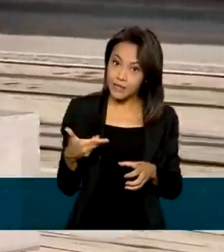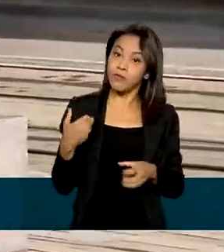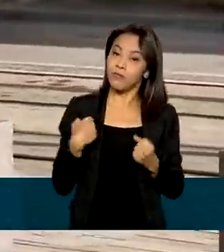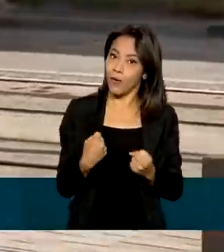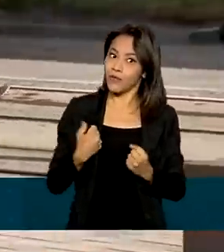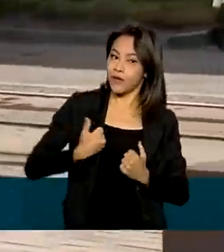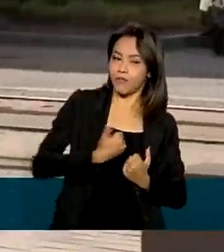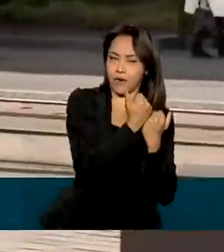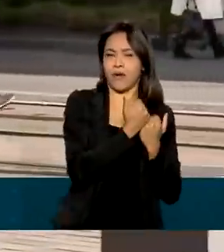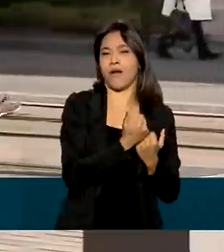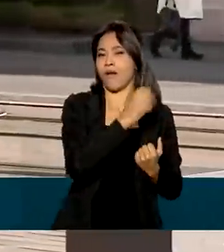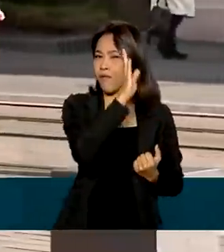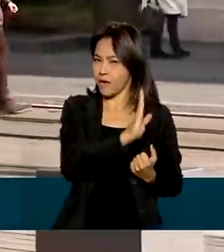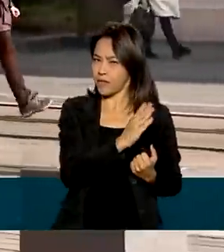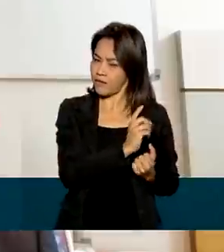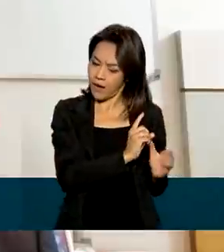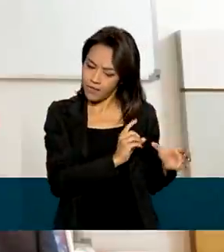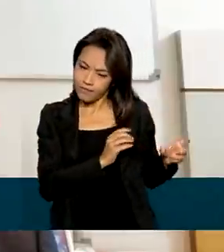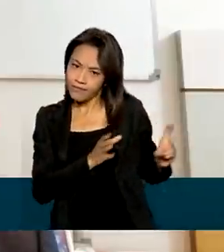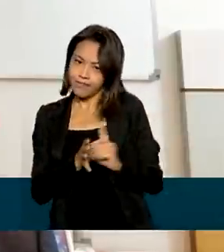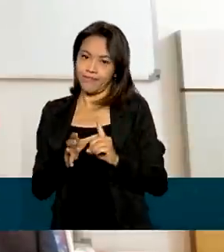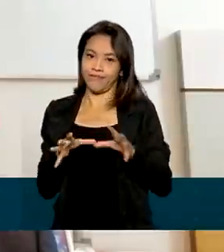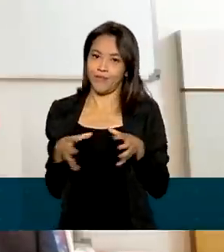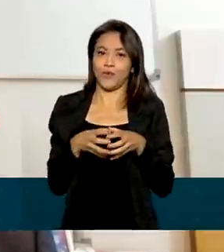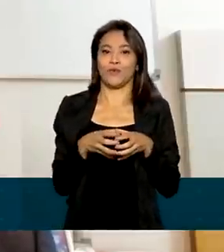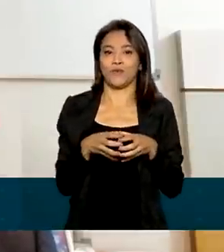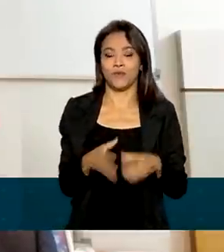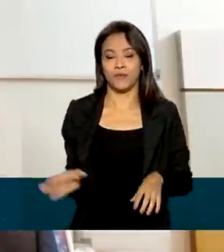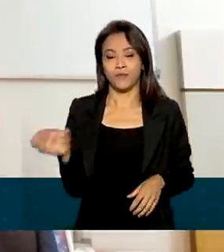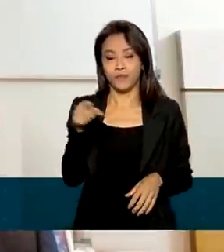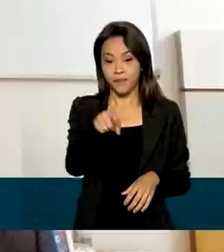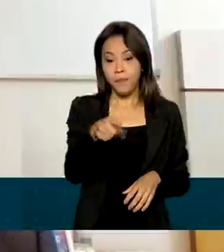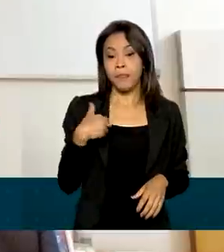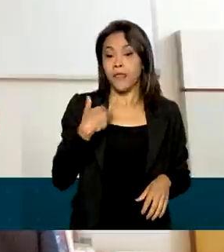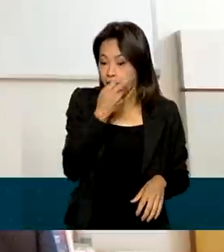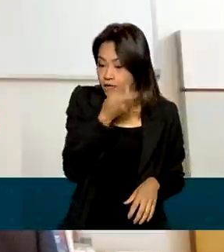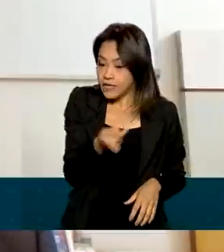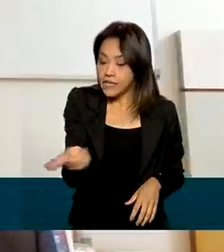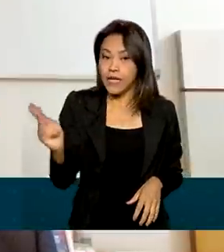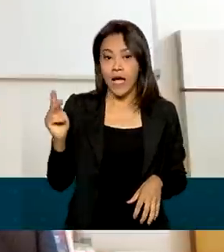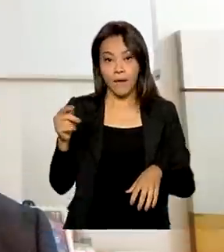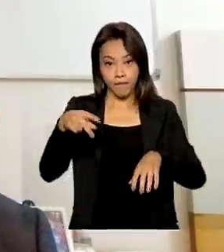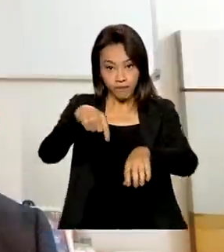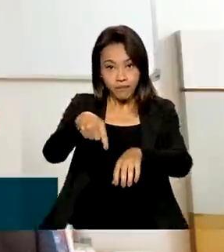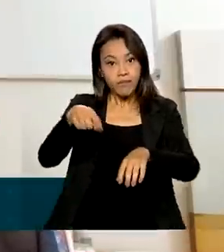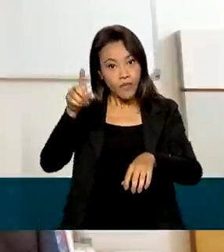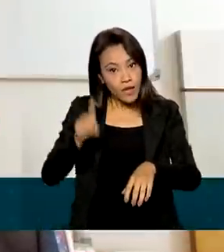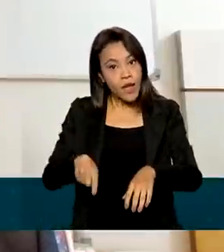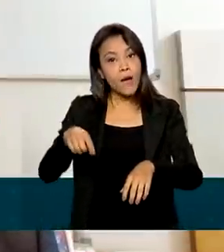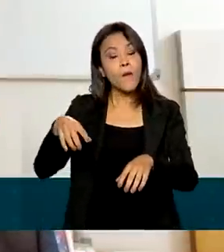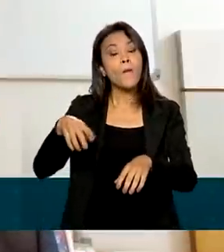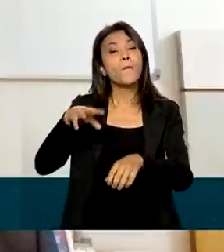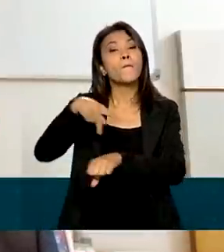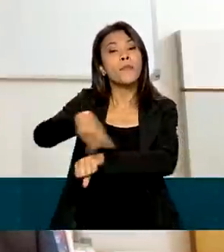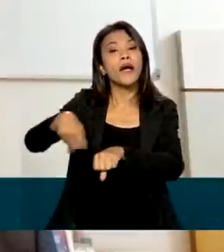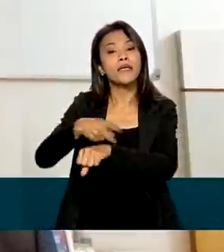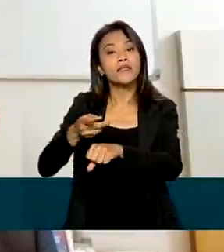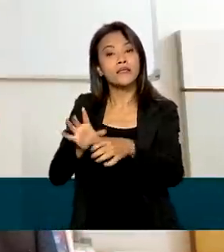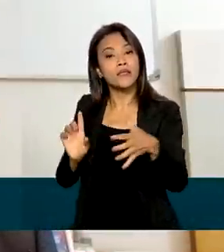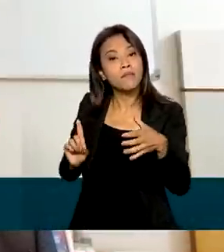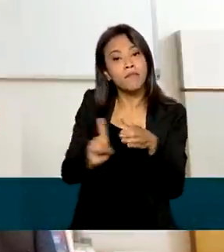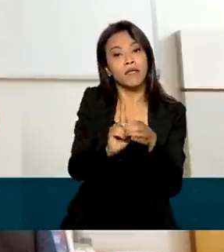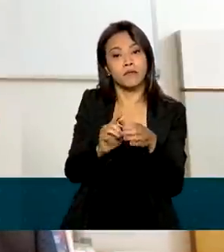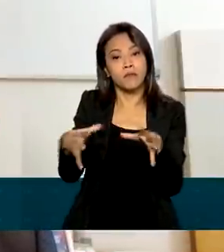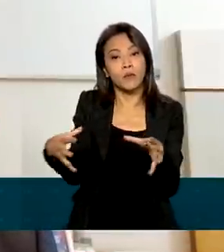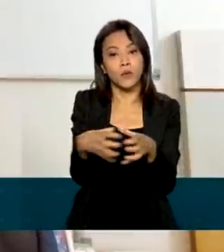o Brasil a também ocupar o posto. Ao visitar a Hungria, um país membro da OCDE, pode